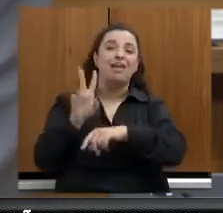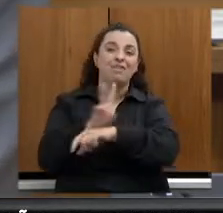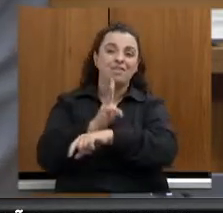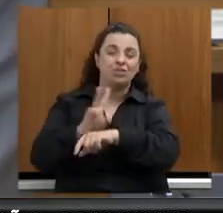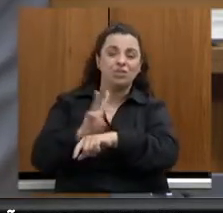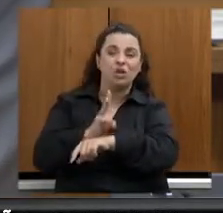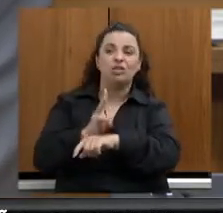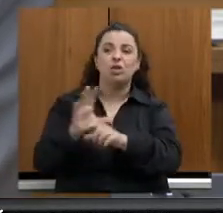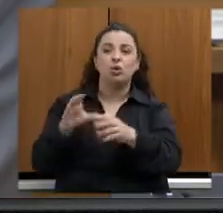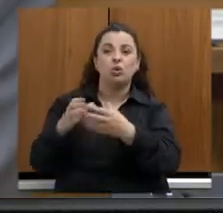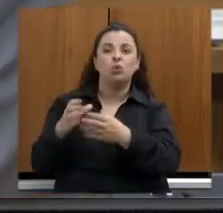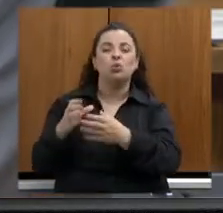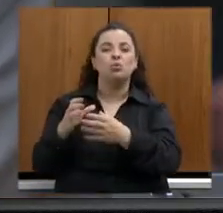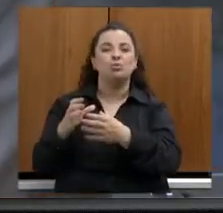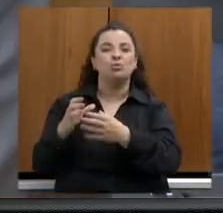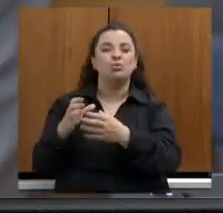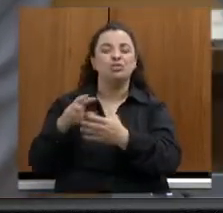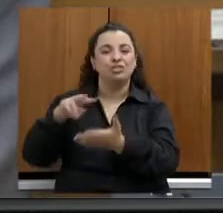eu sou